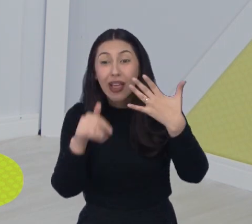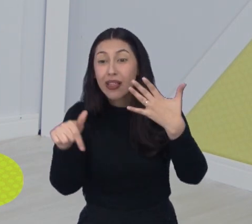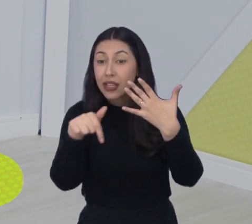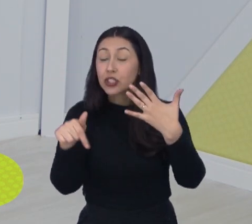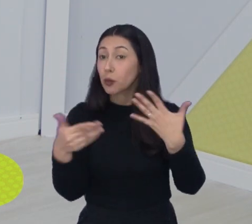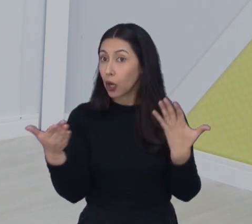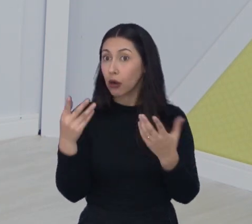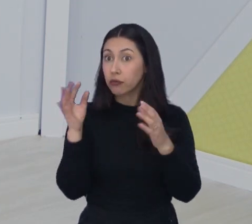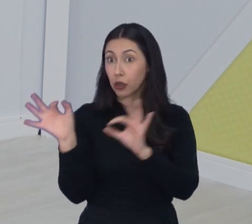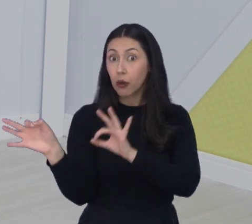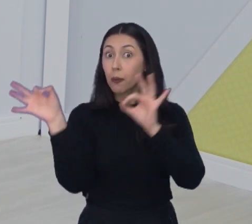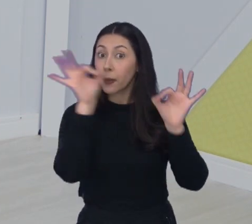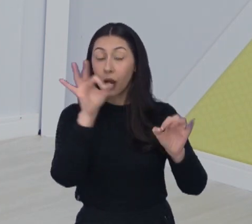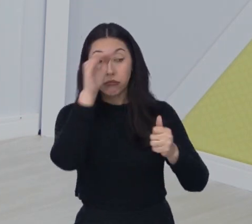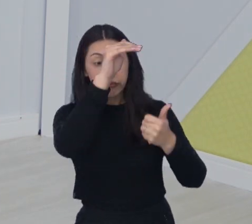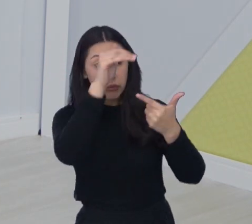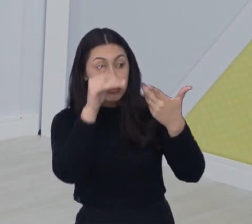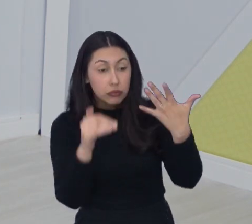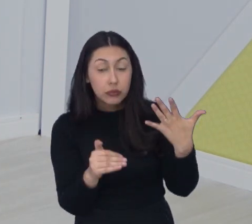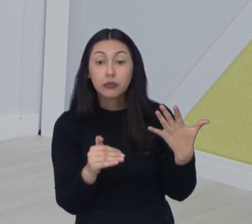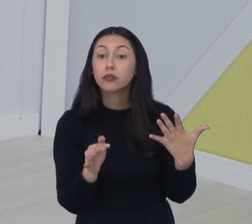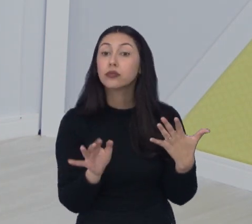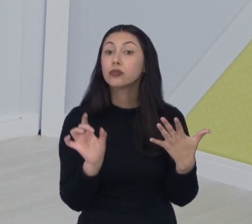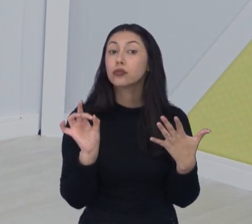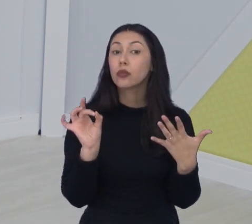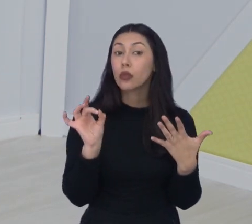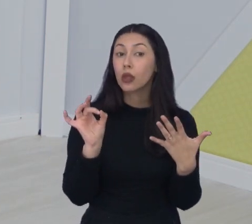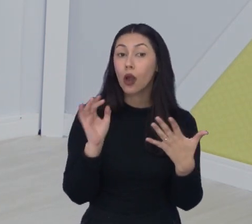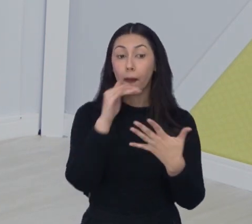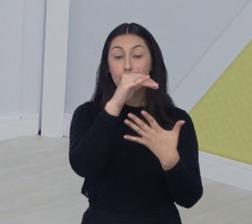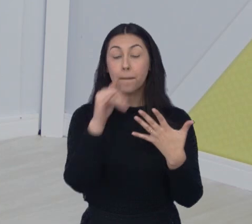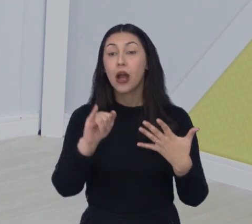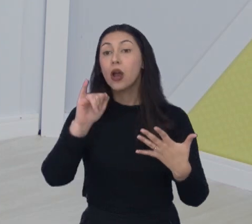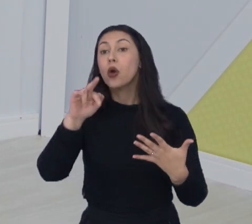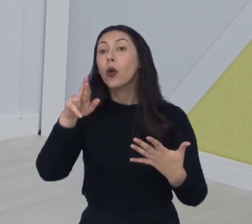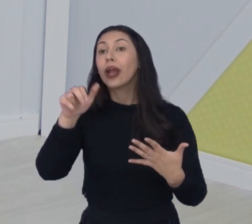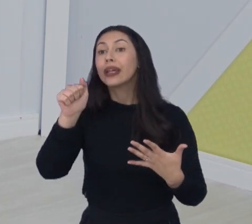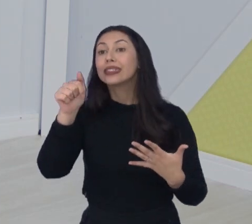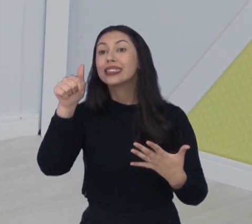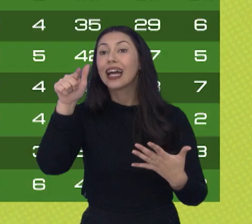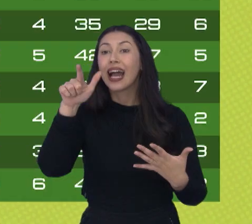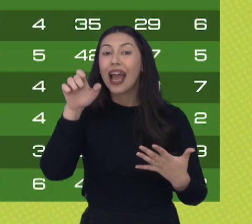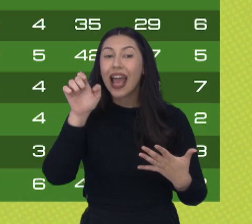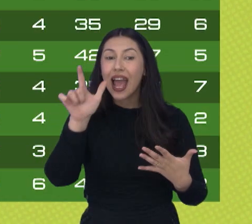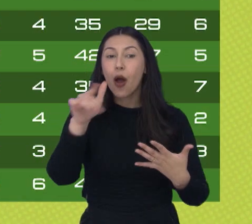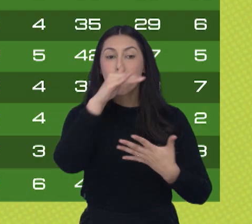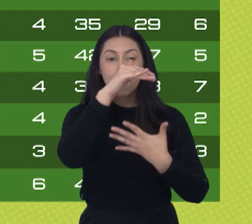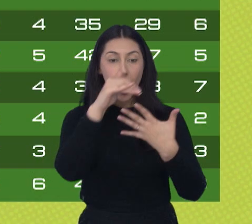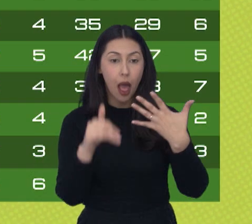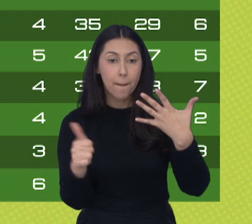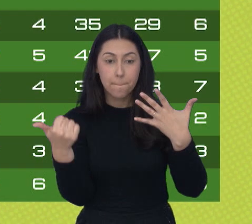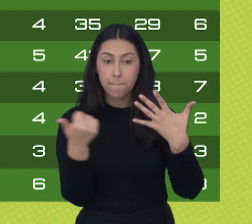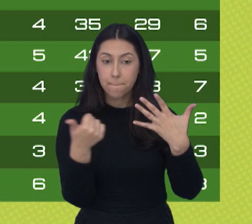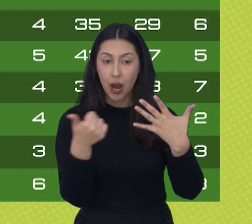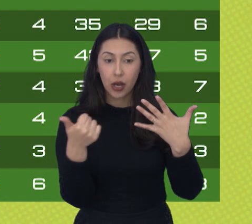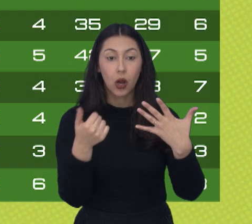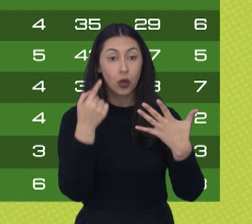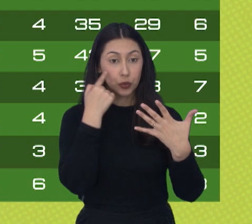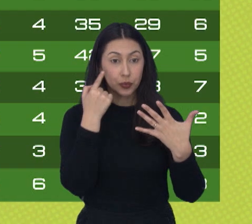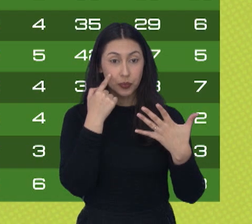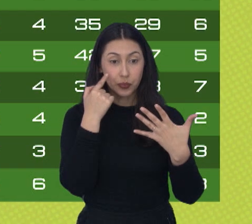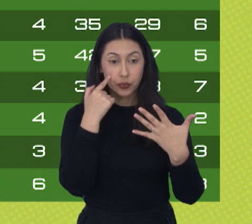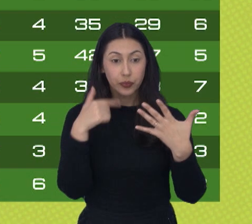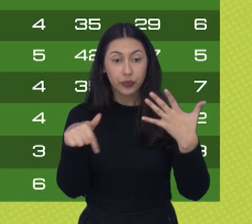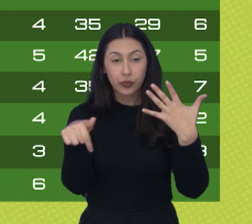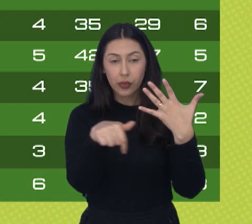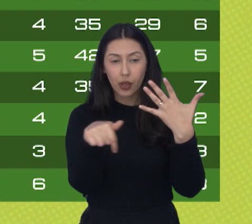uma olhadinha na classificação. O Matheus vai colocar. Só preparei, ou melhor, o Israel preparou só a primeira parte da tabela, que é o que interessa para a gente neste momento. Olha aqui, Sétimo